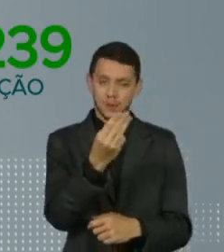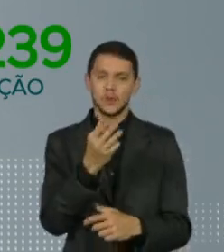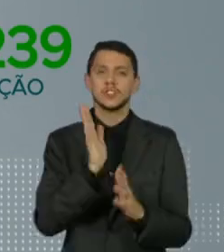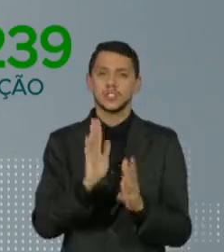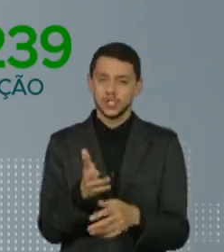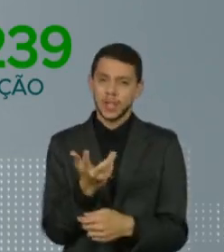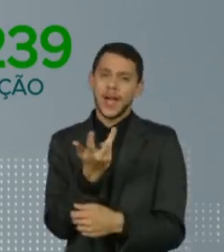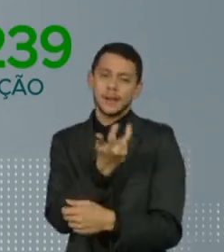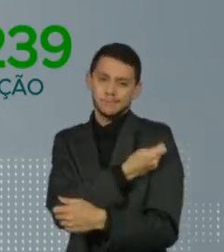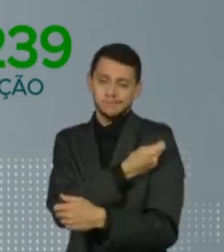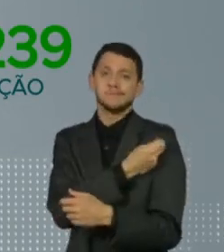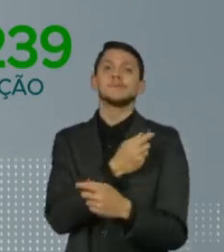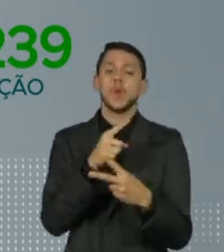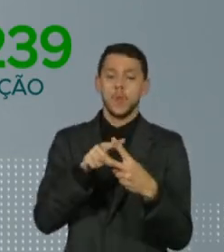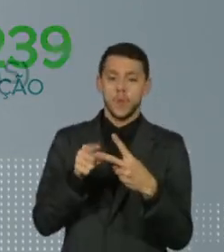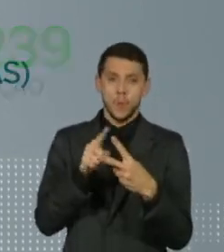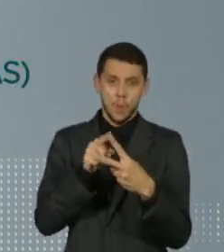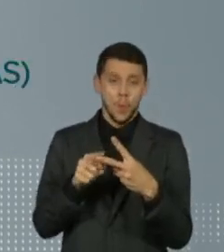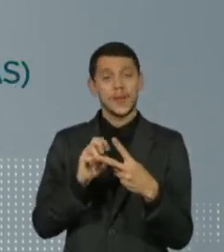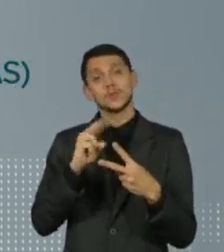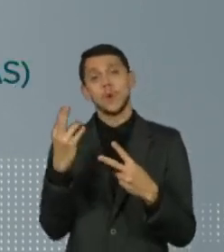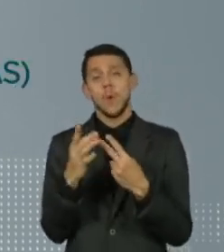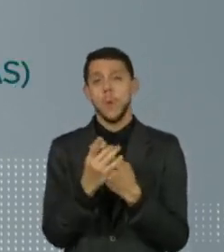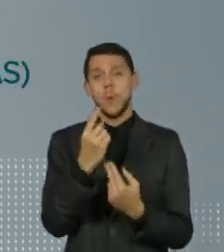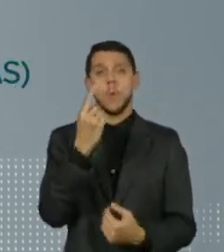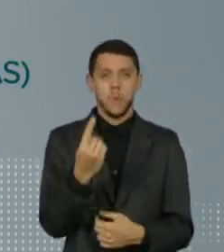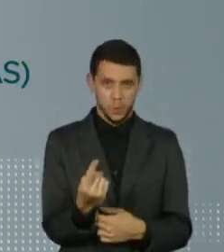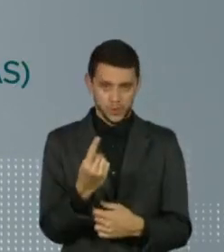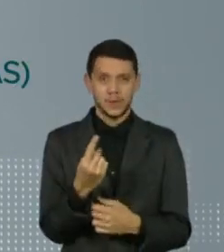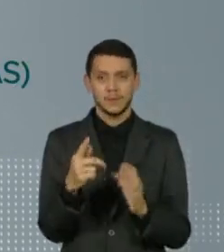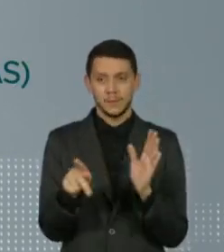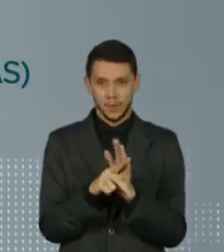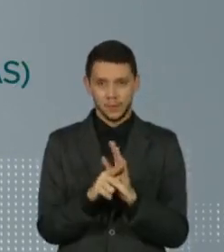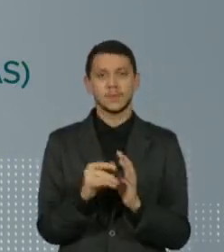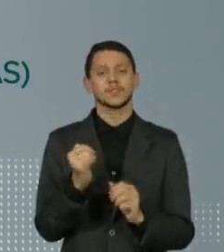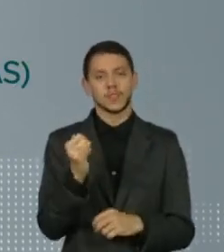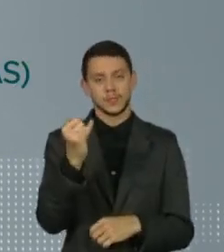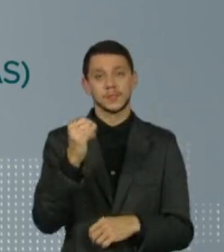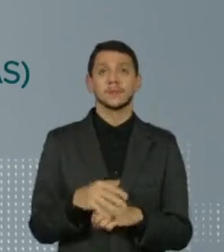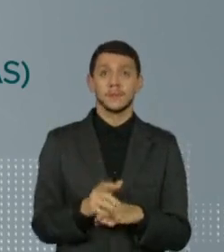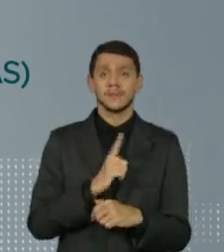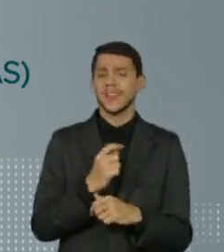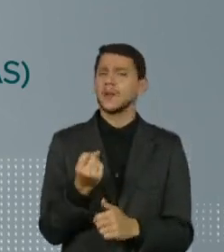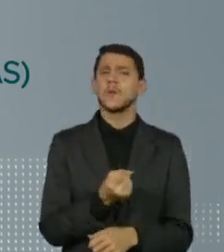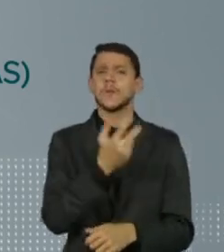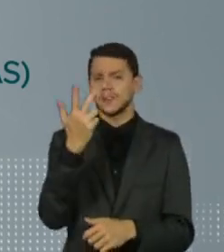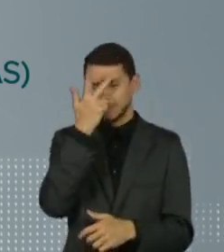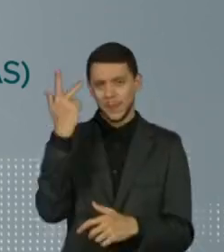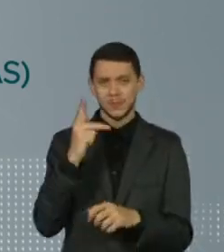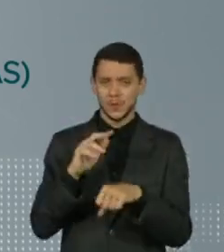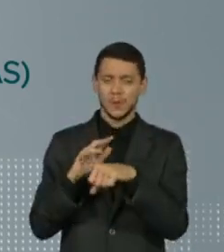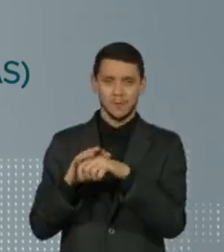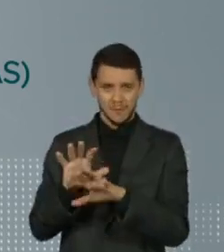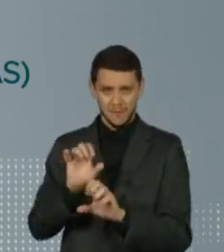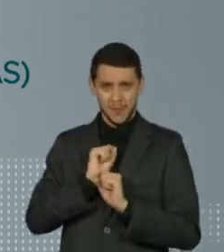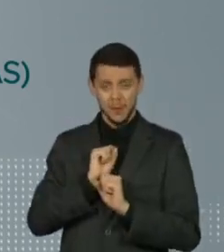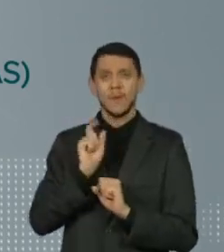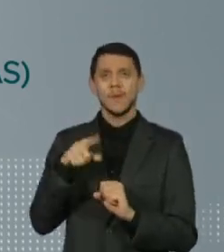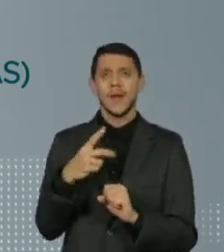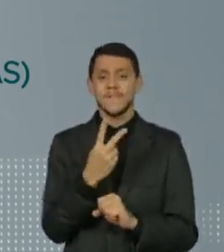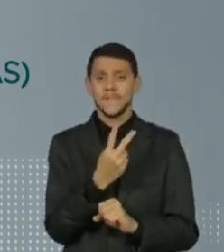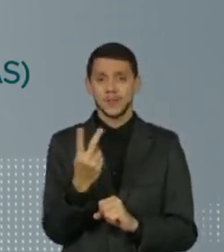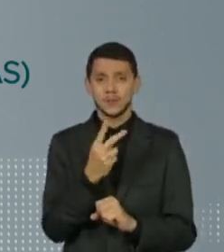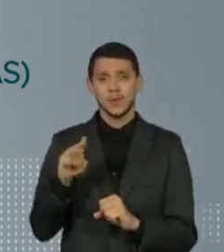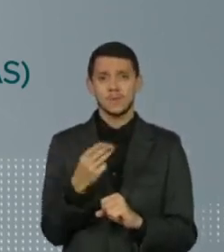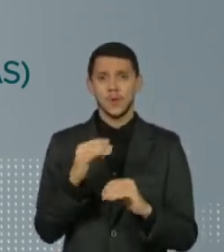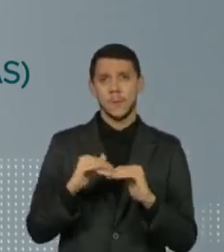dose ou a vacina da Janssen. O total de infectados no país supera 22 milhões. Mais